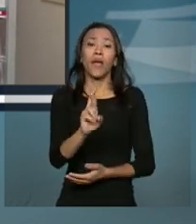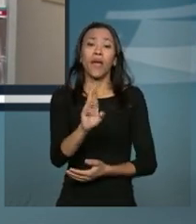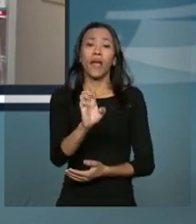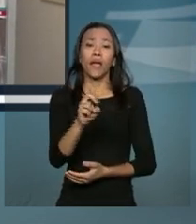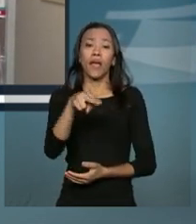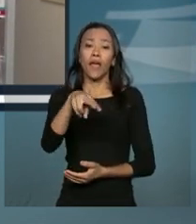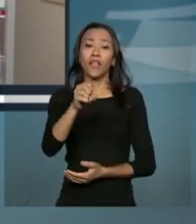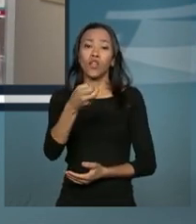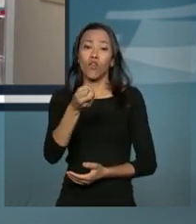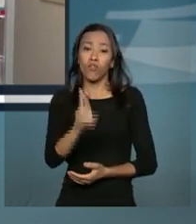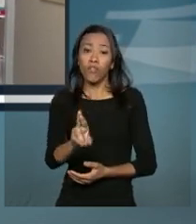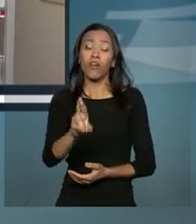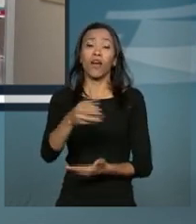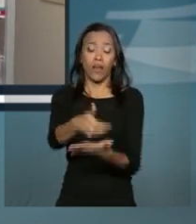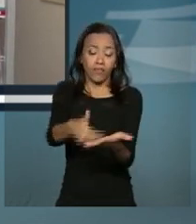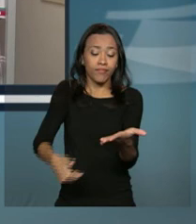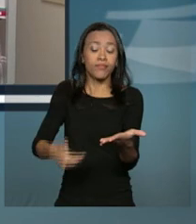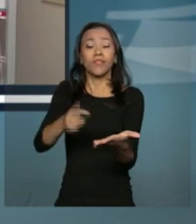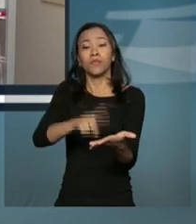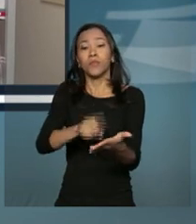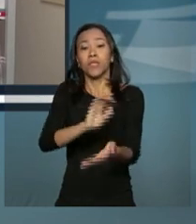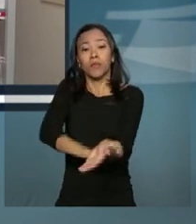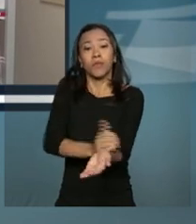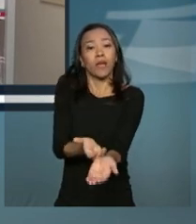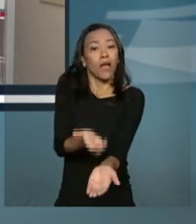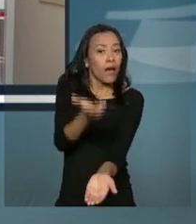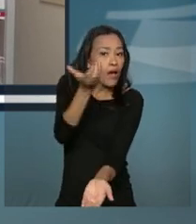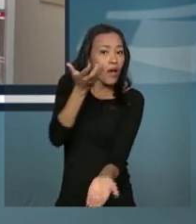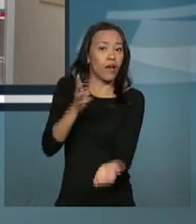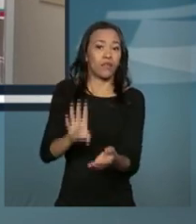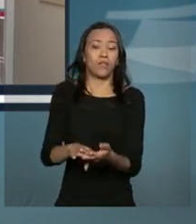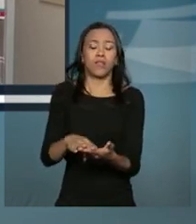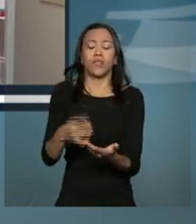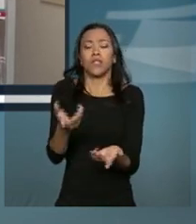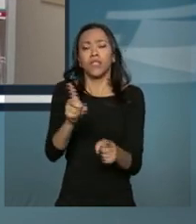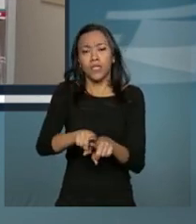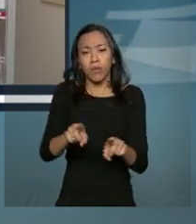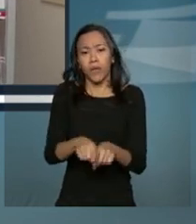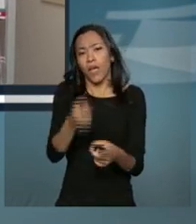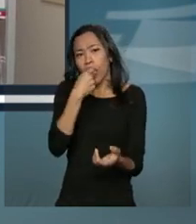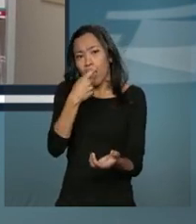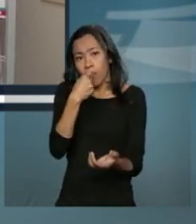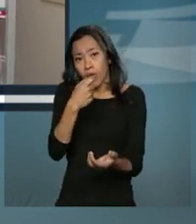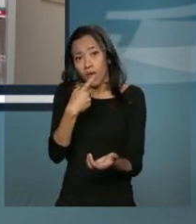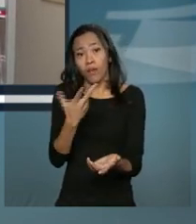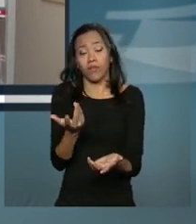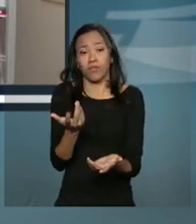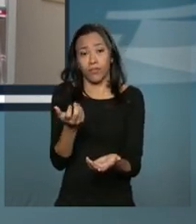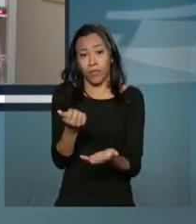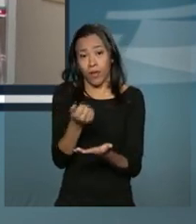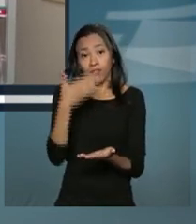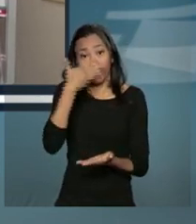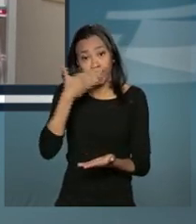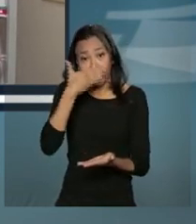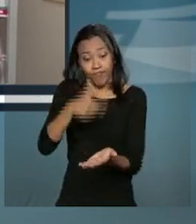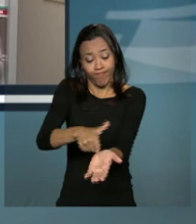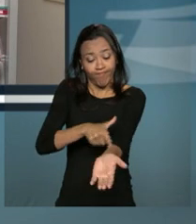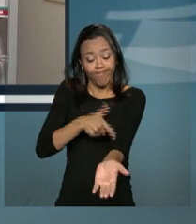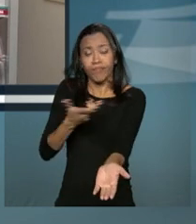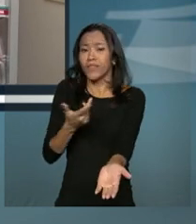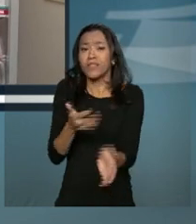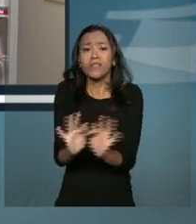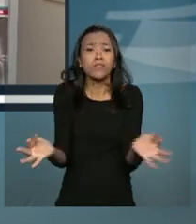antipertensivos, de remédios de controle da diabetes, e problemas simples que a gente pode resolver aqui,